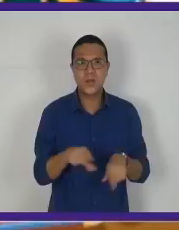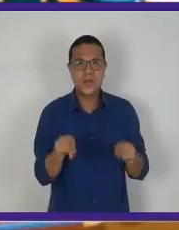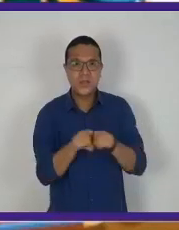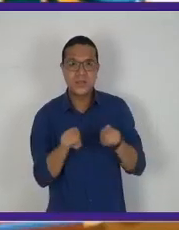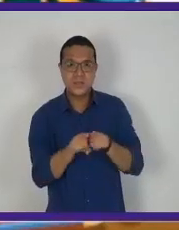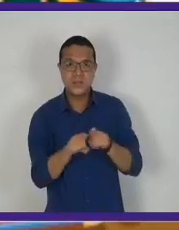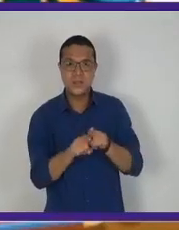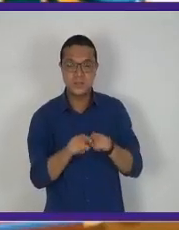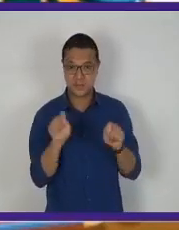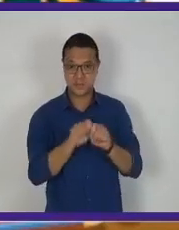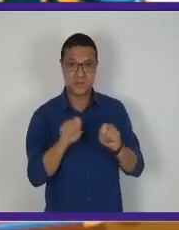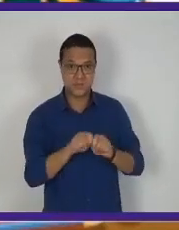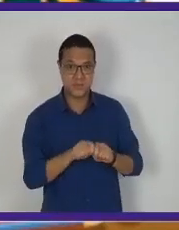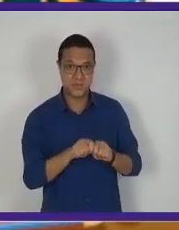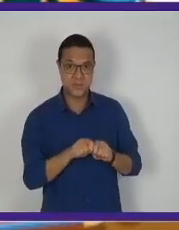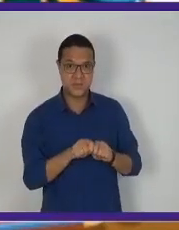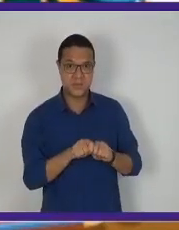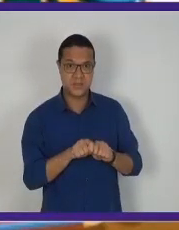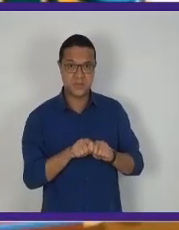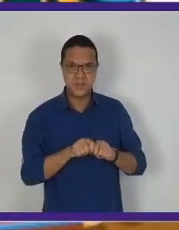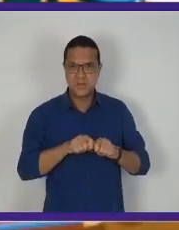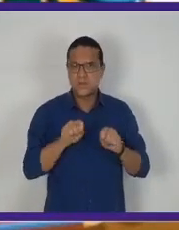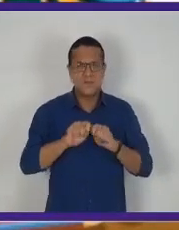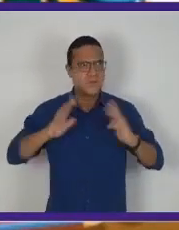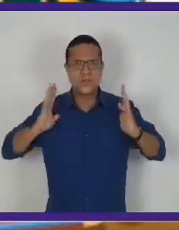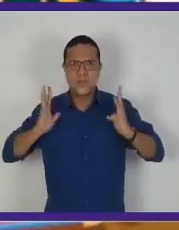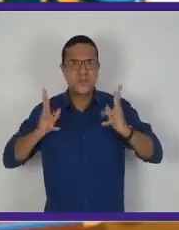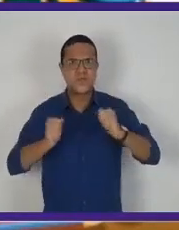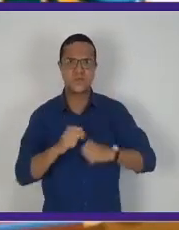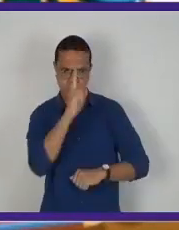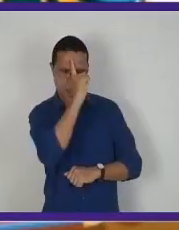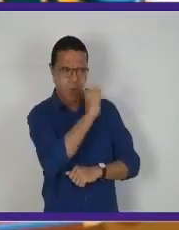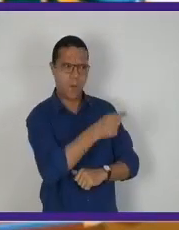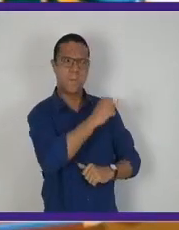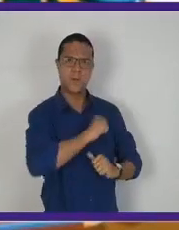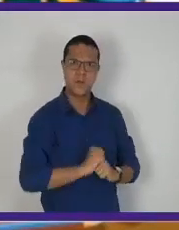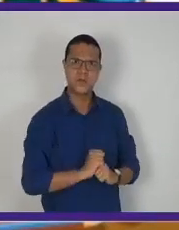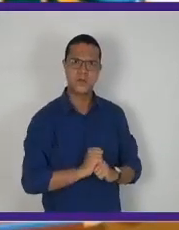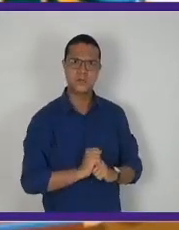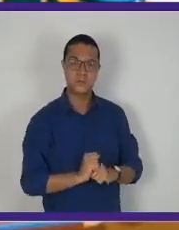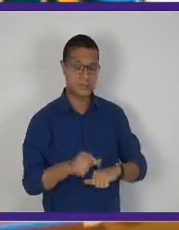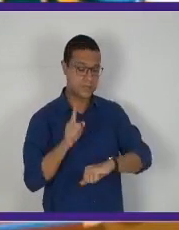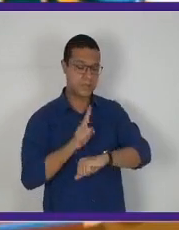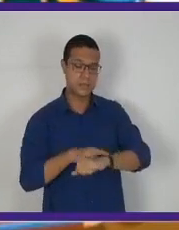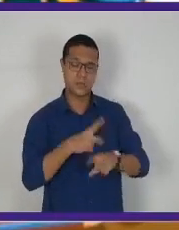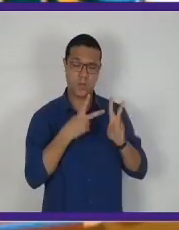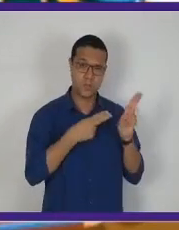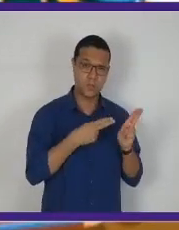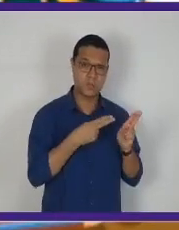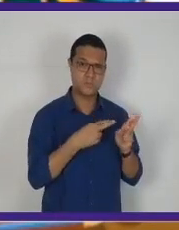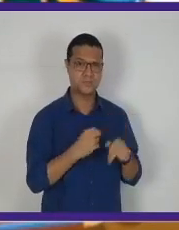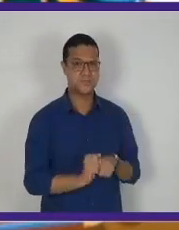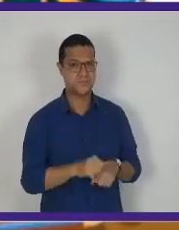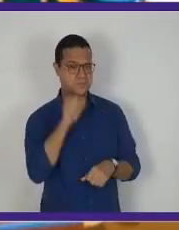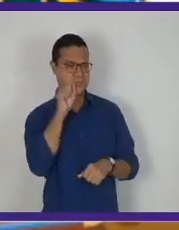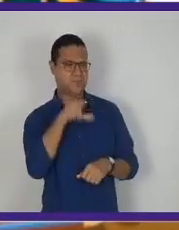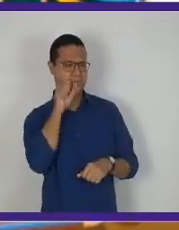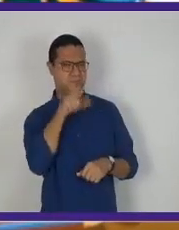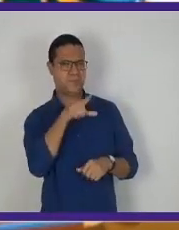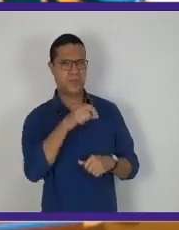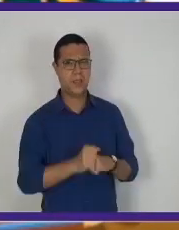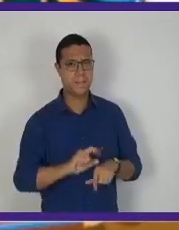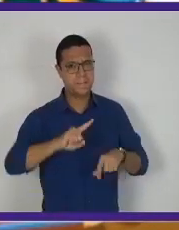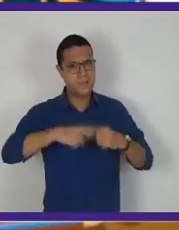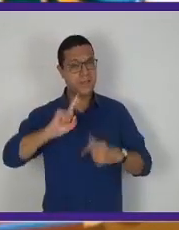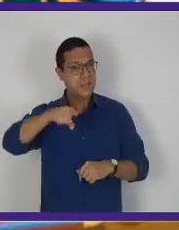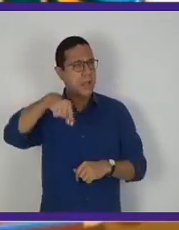boazinha. Também faz tudo o que eu mando. Na hora de dormir, reclama um pouco,